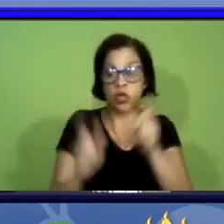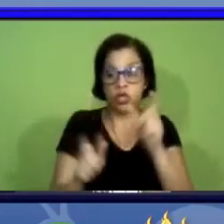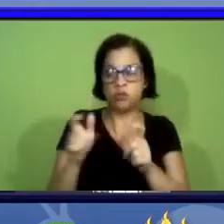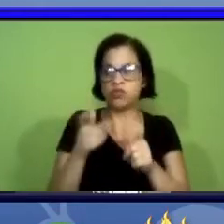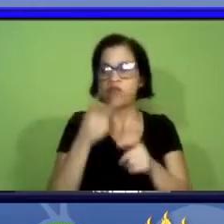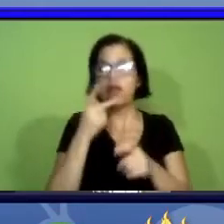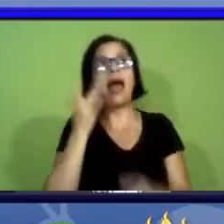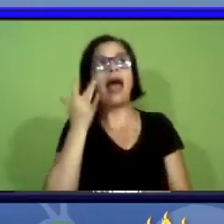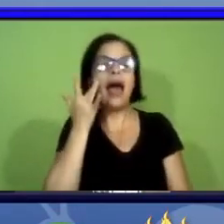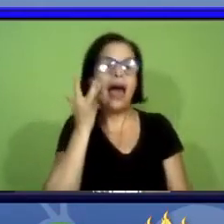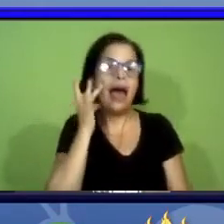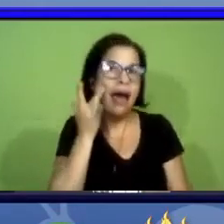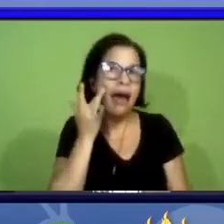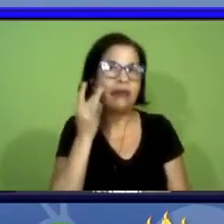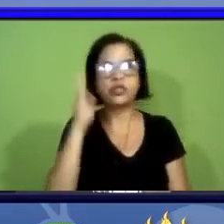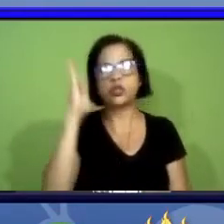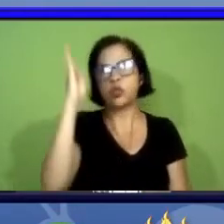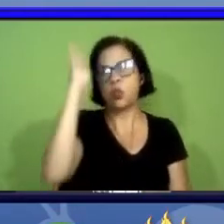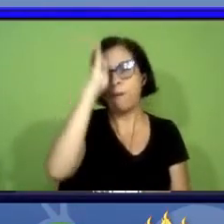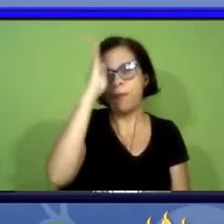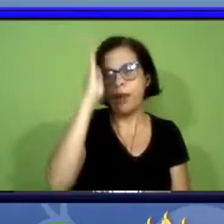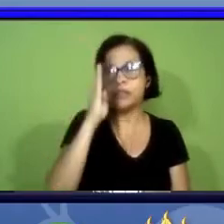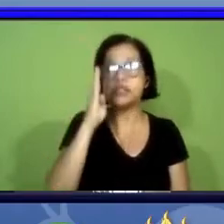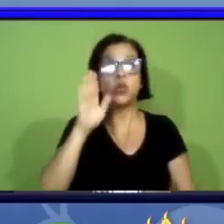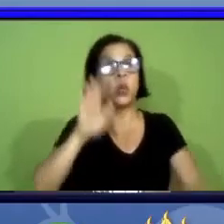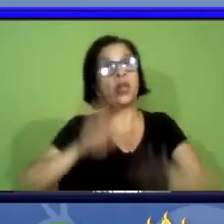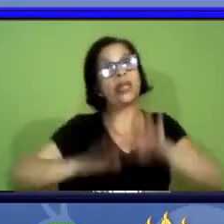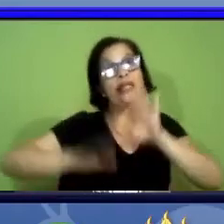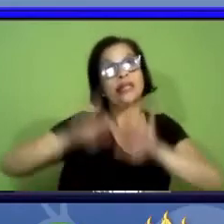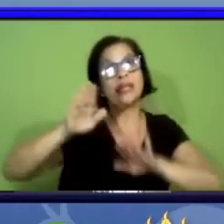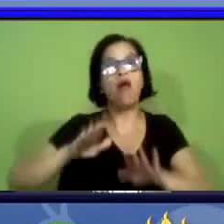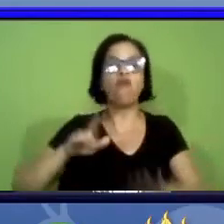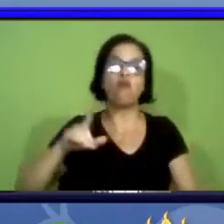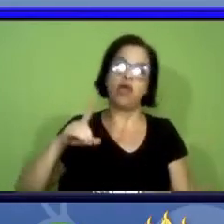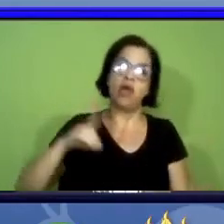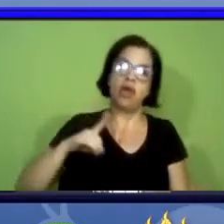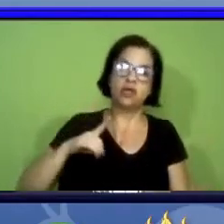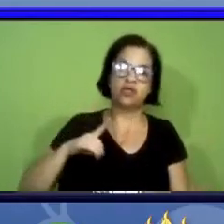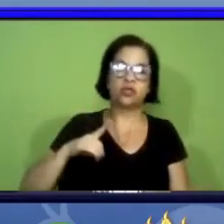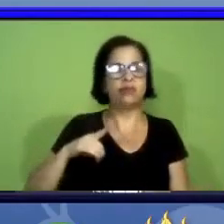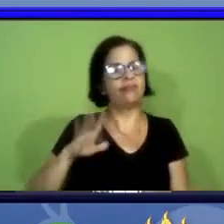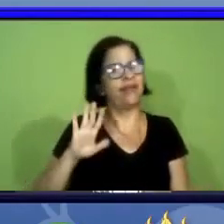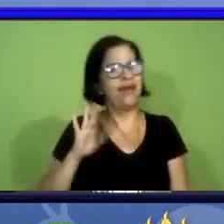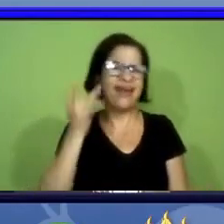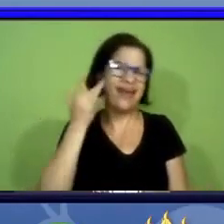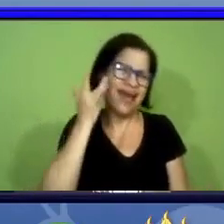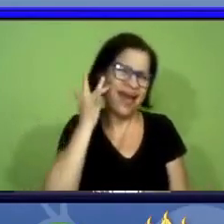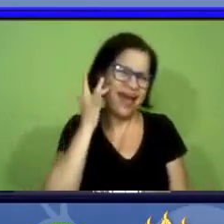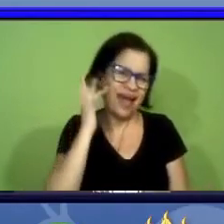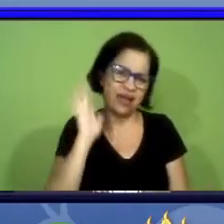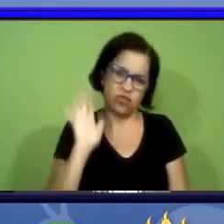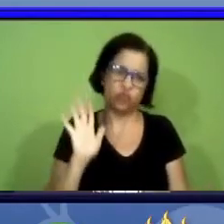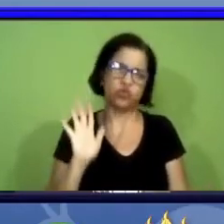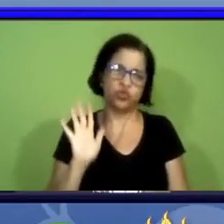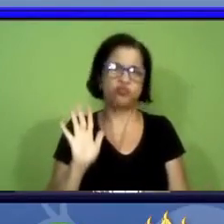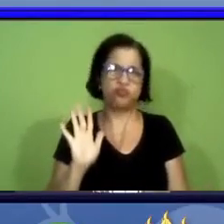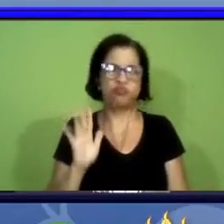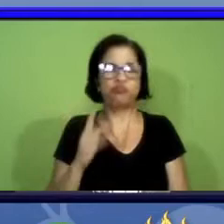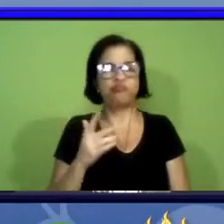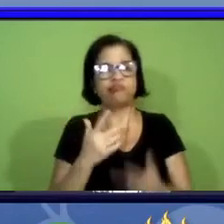acho que no Brasil provavelmente existe é uma suposição que existe